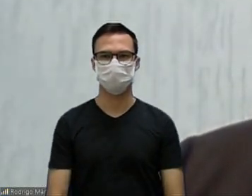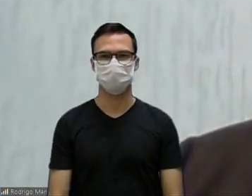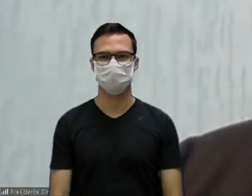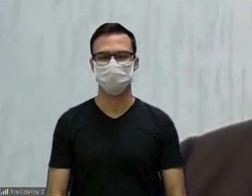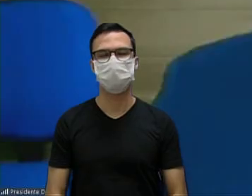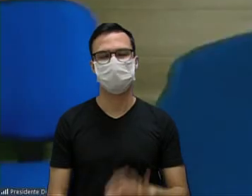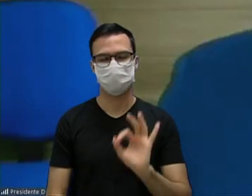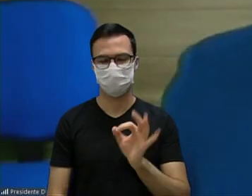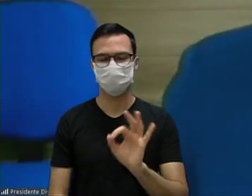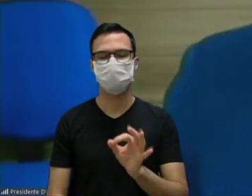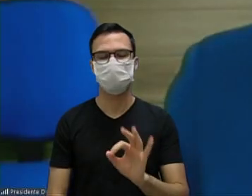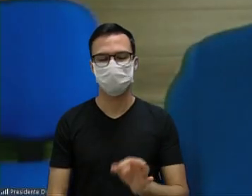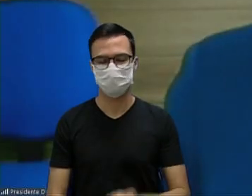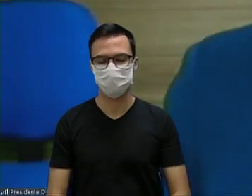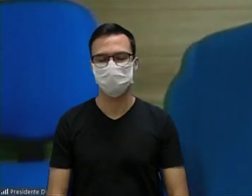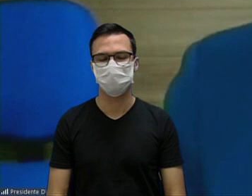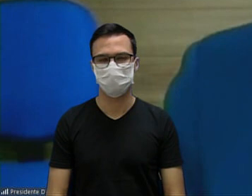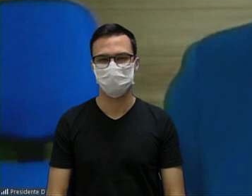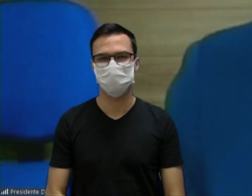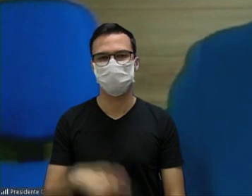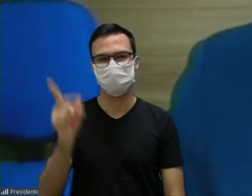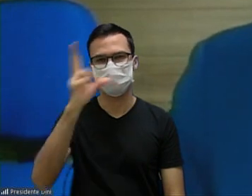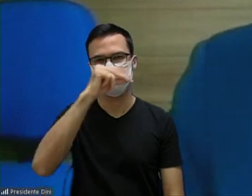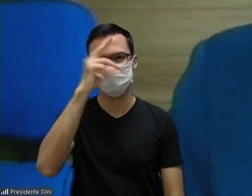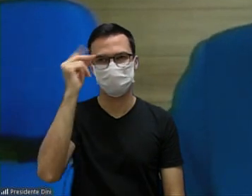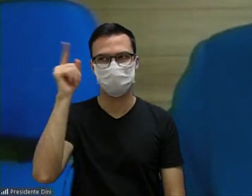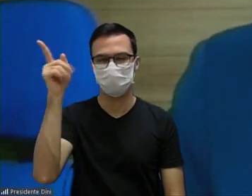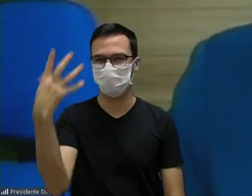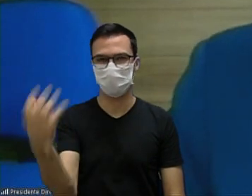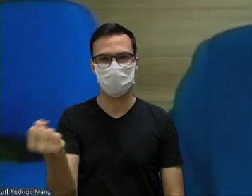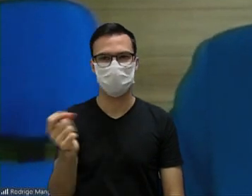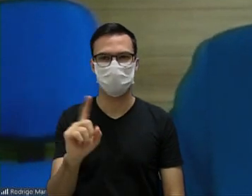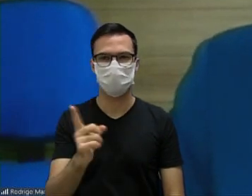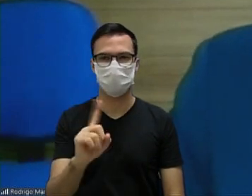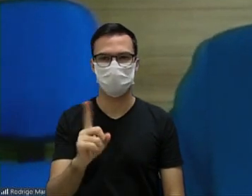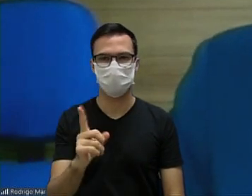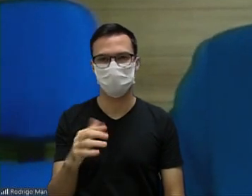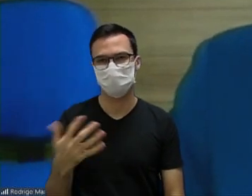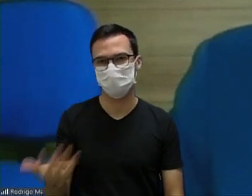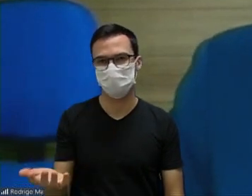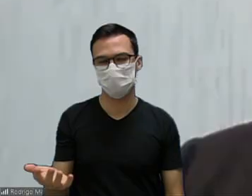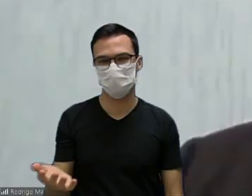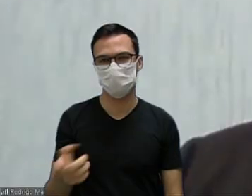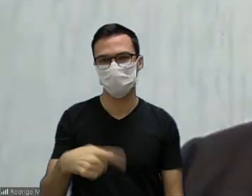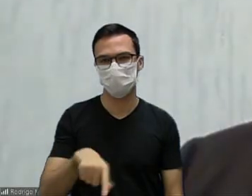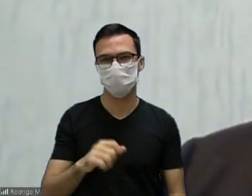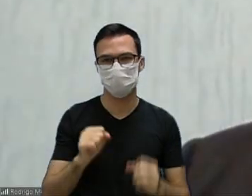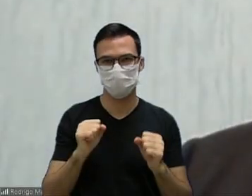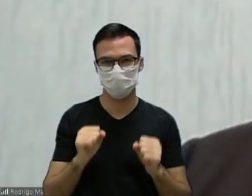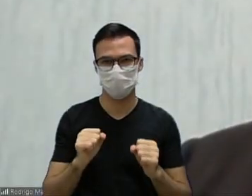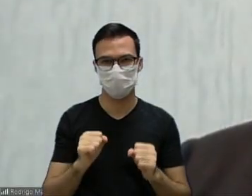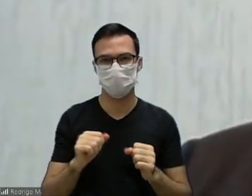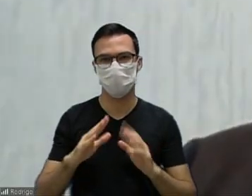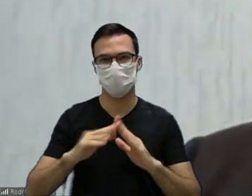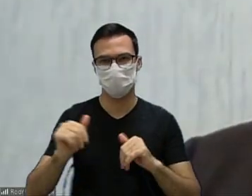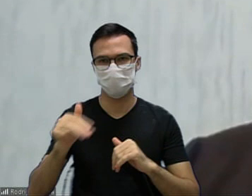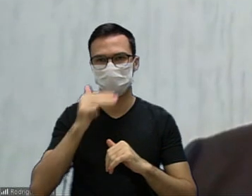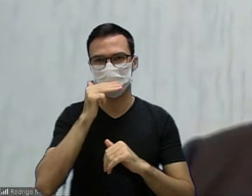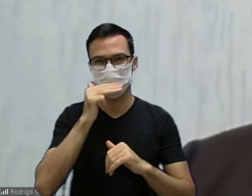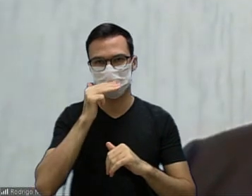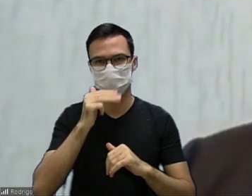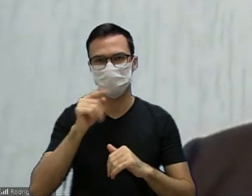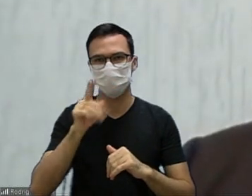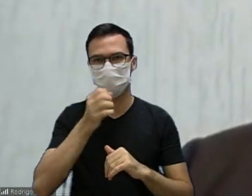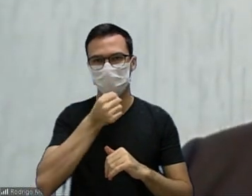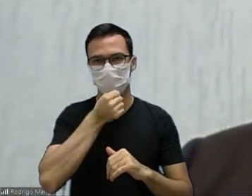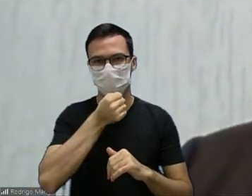sim senhor vereador Mangá o parecer é contrário presidente a gente não poderia pedir o vereador Martinez está aqui está com o